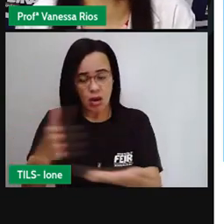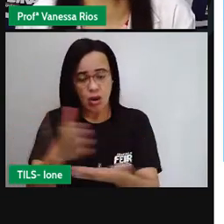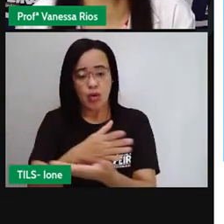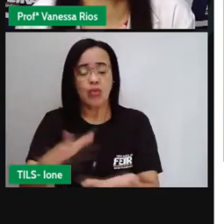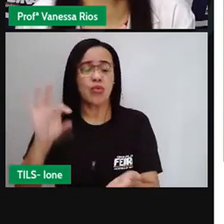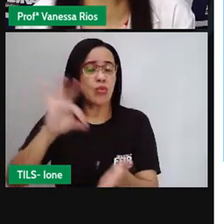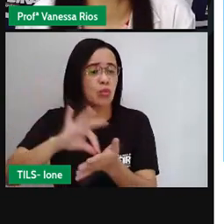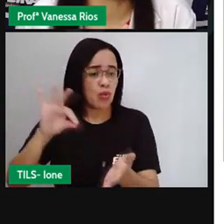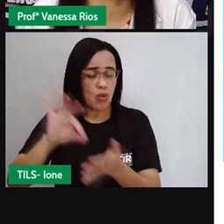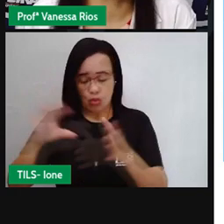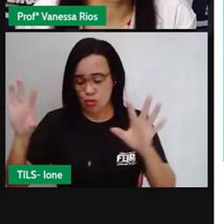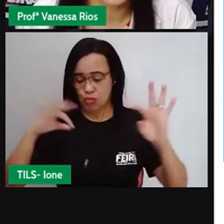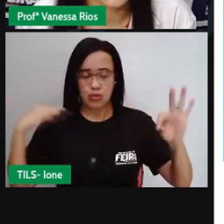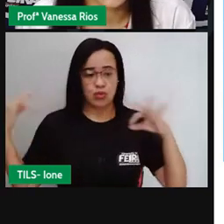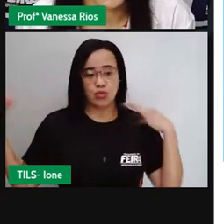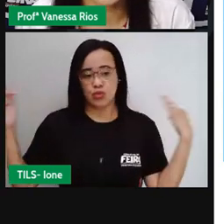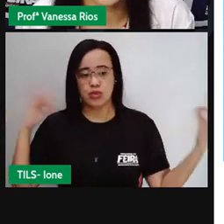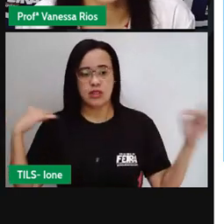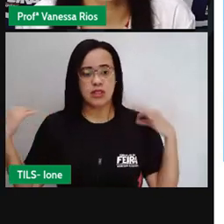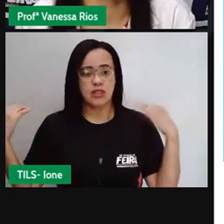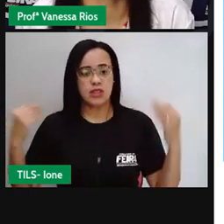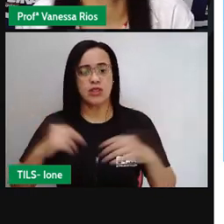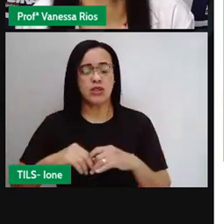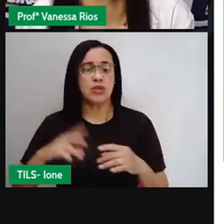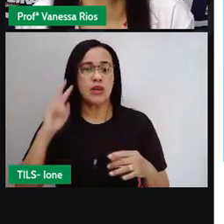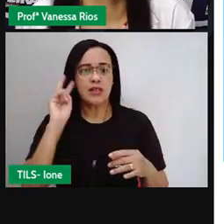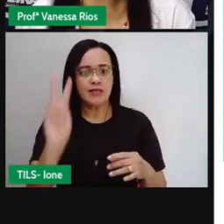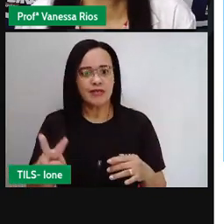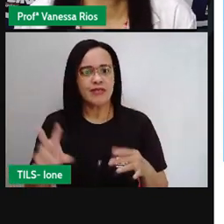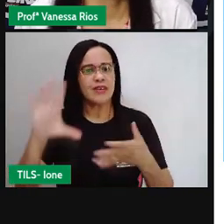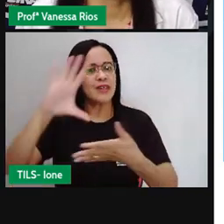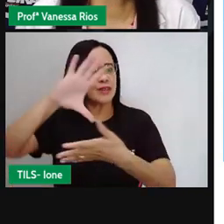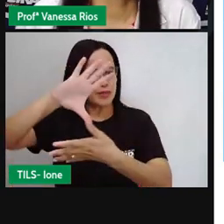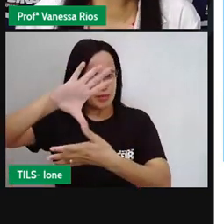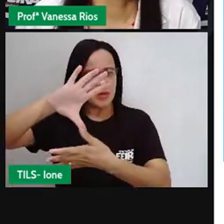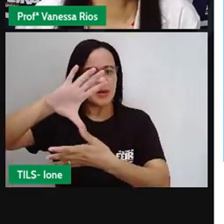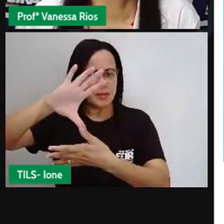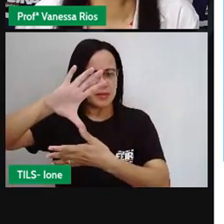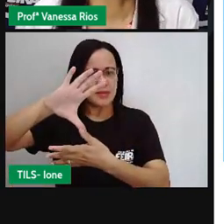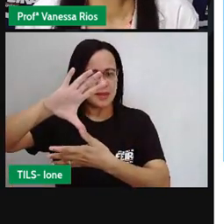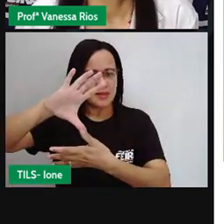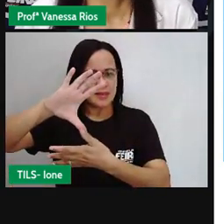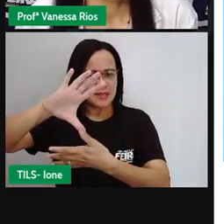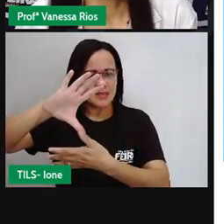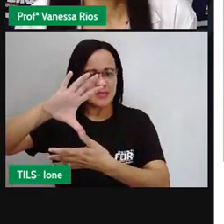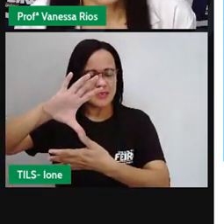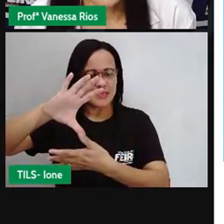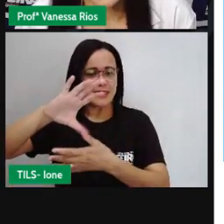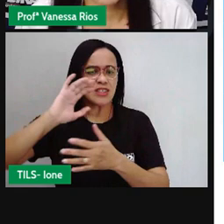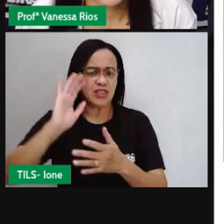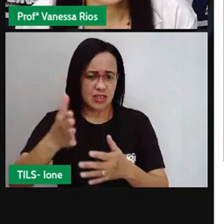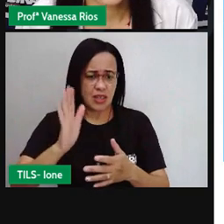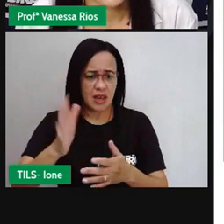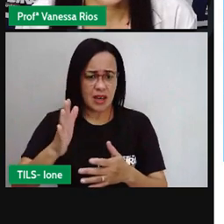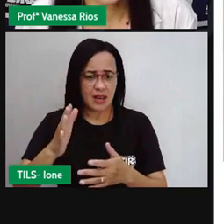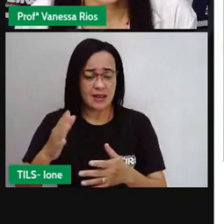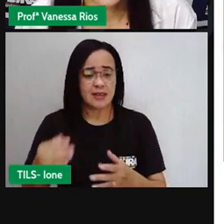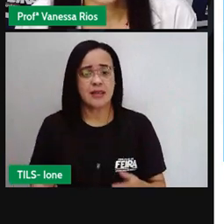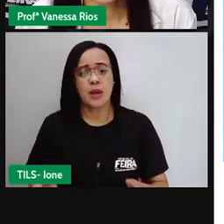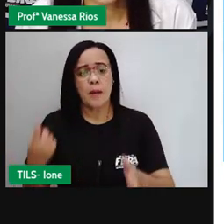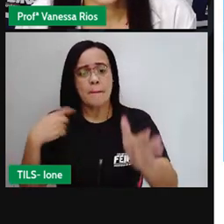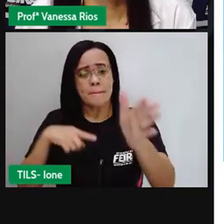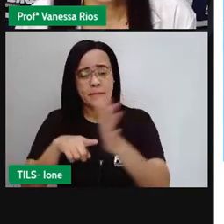que aparecem no mapa? até todos os pontos turísticos, né? E aí a gente tem outra pergunta para se pensar.